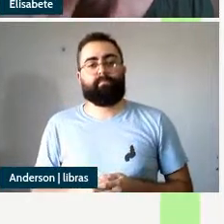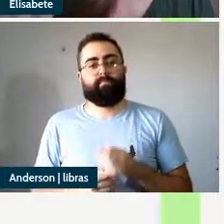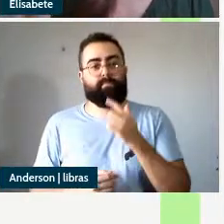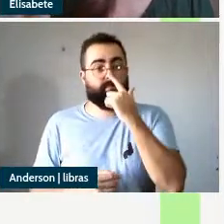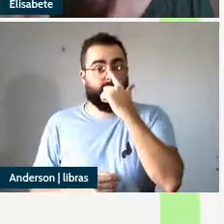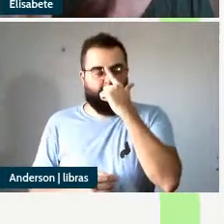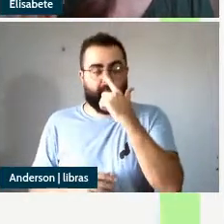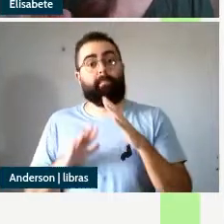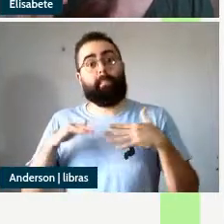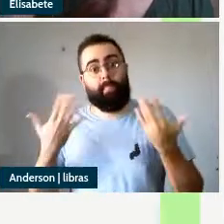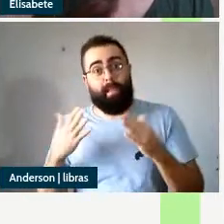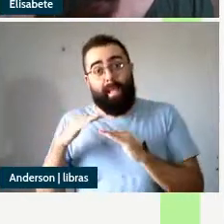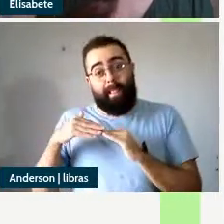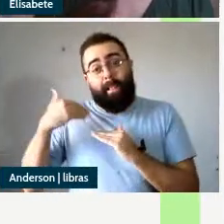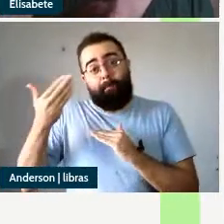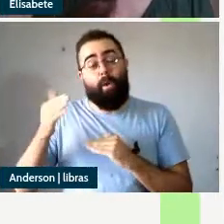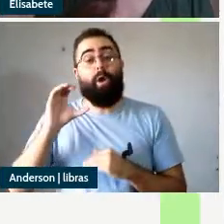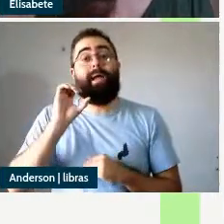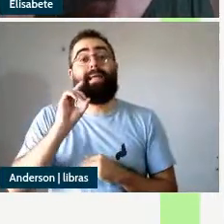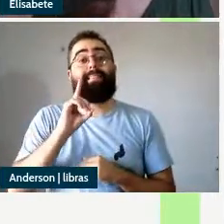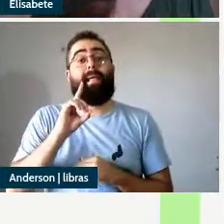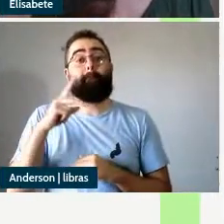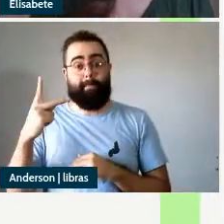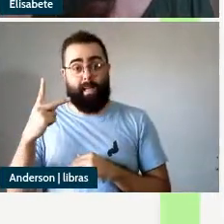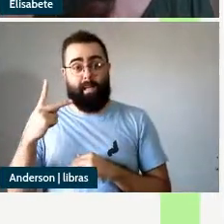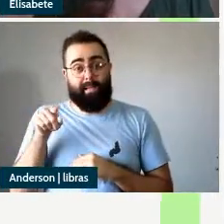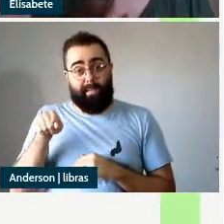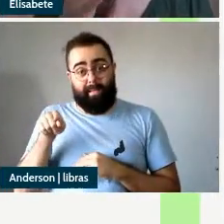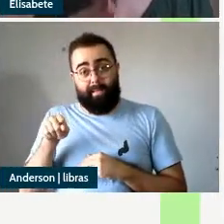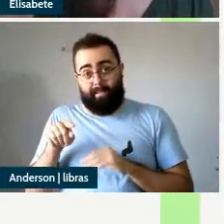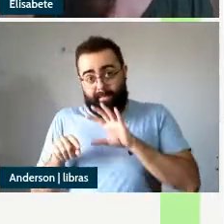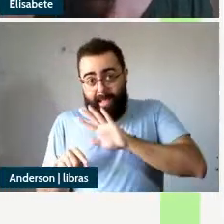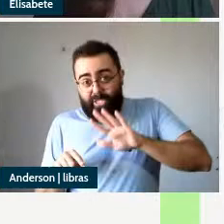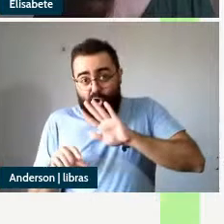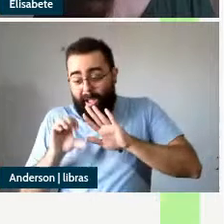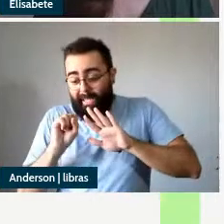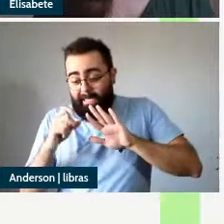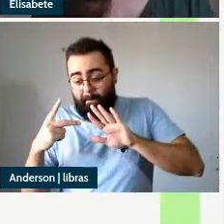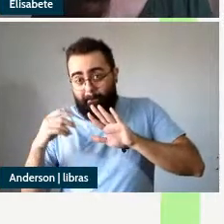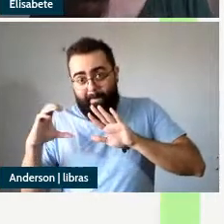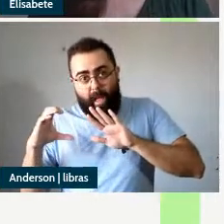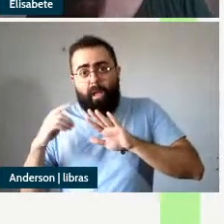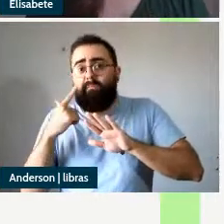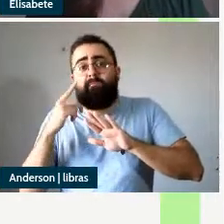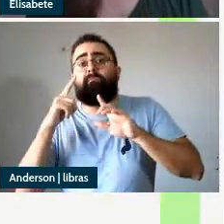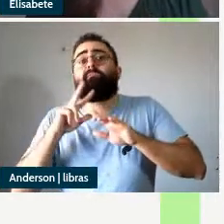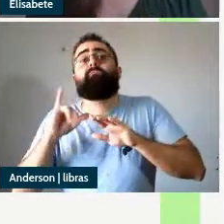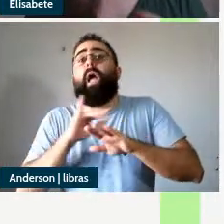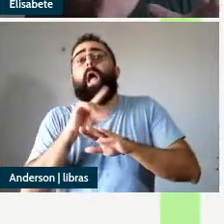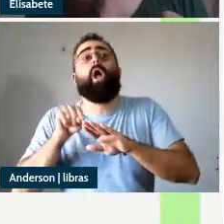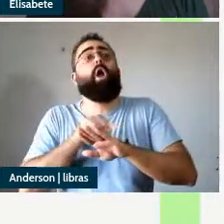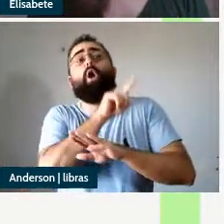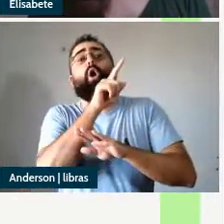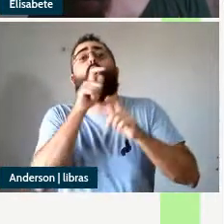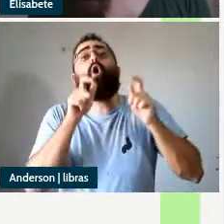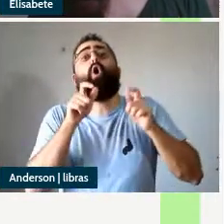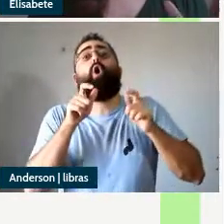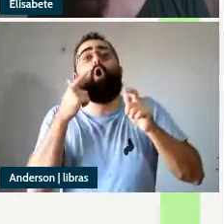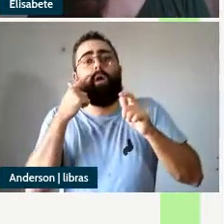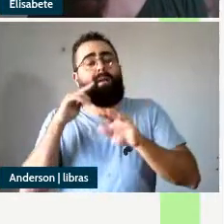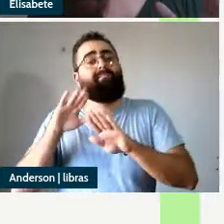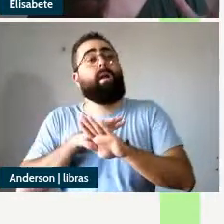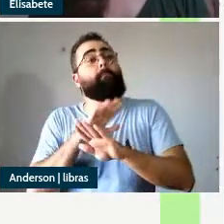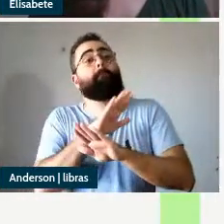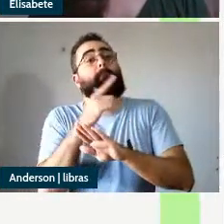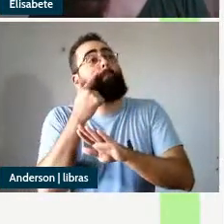posteriormente o DP vai sair dessa posição de spec de ASP-P para alguma posição na oração matriz